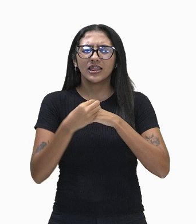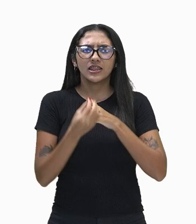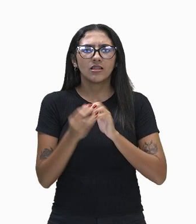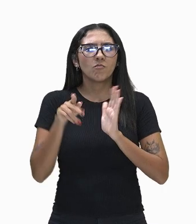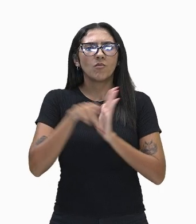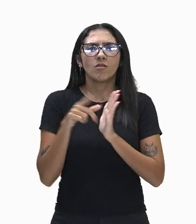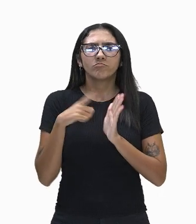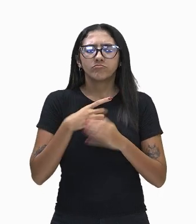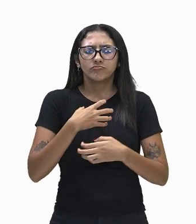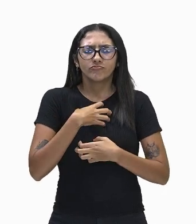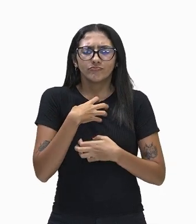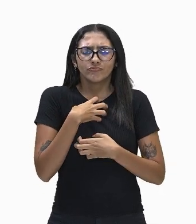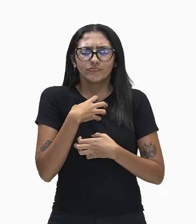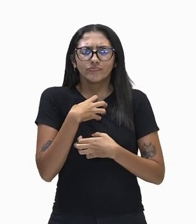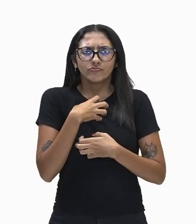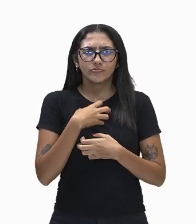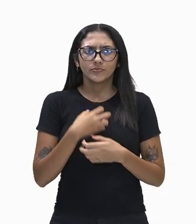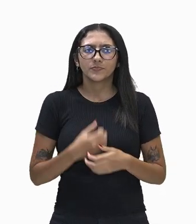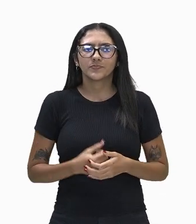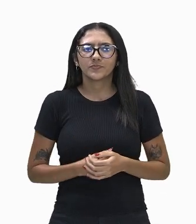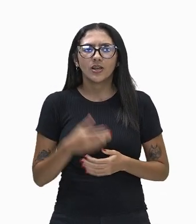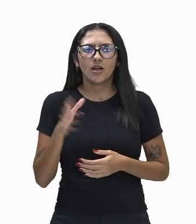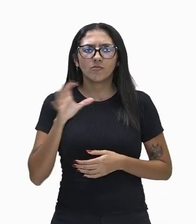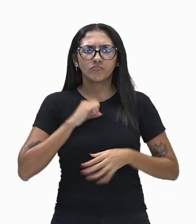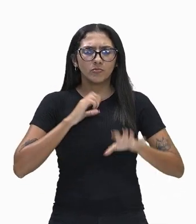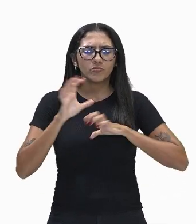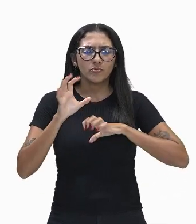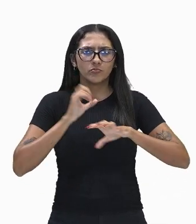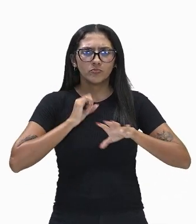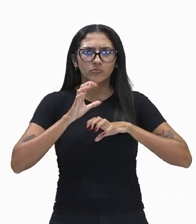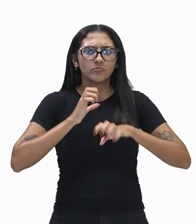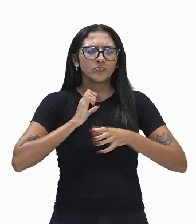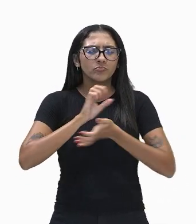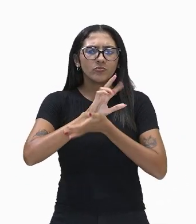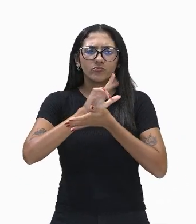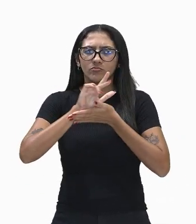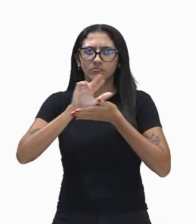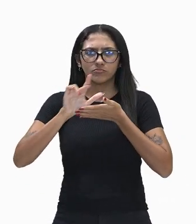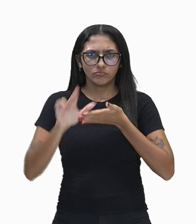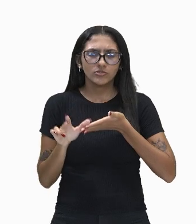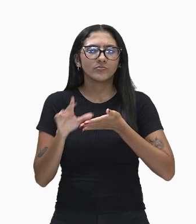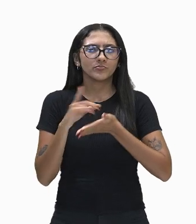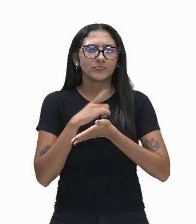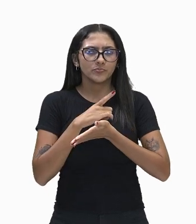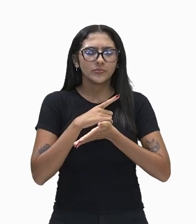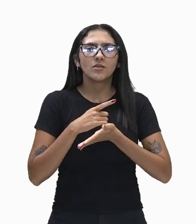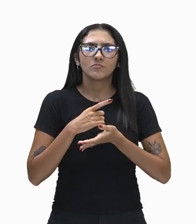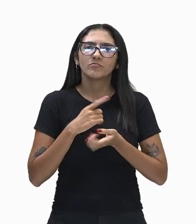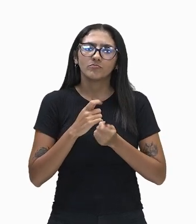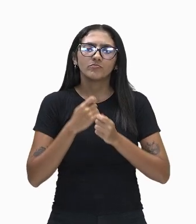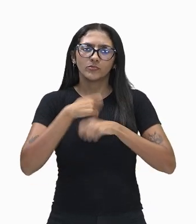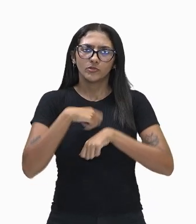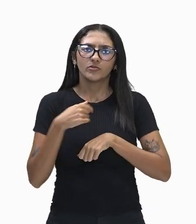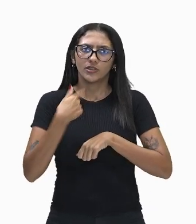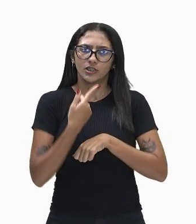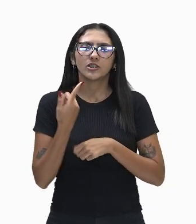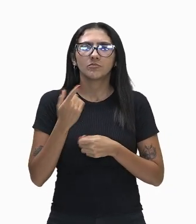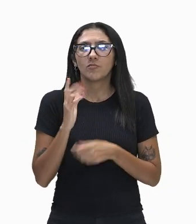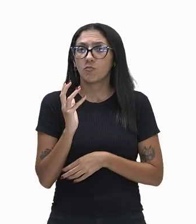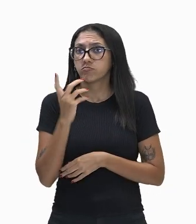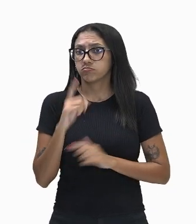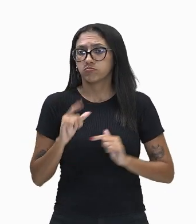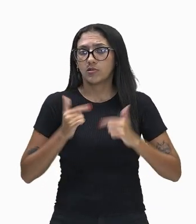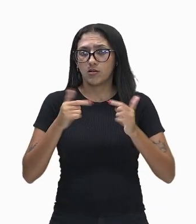bom? As unidades dos seres vivos especializadas, é claro, tá bom? Então, para executar uma determinada função.